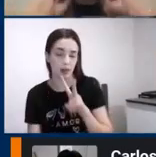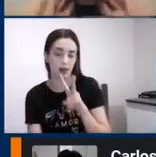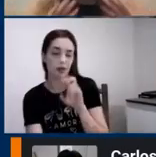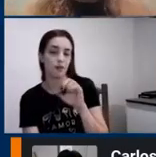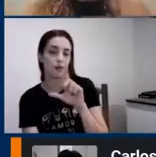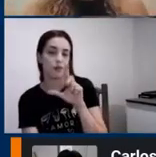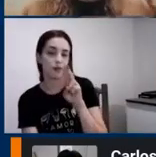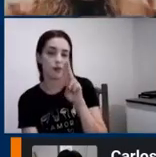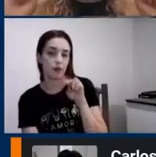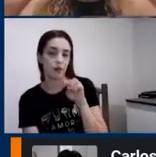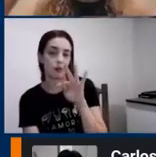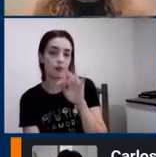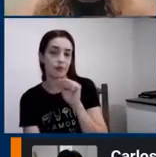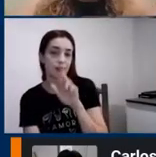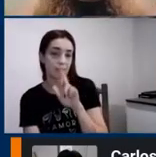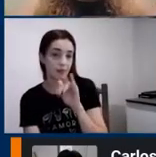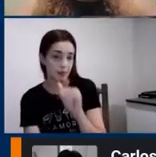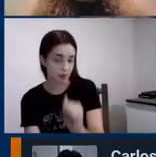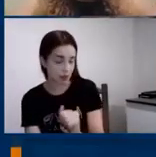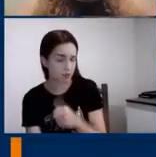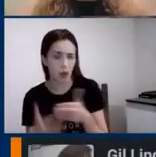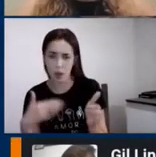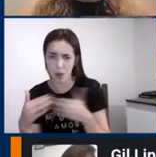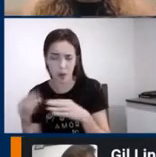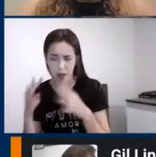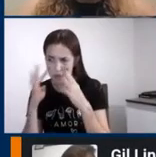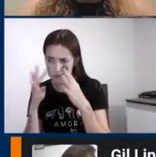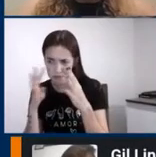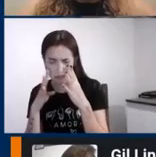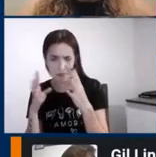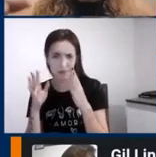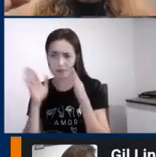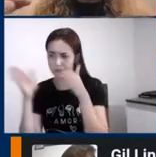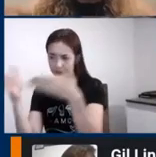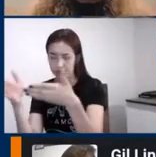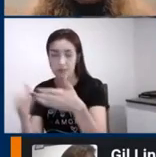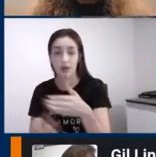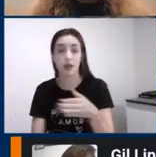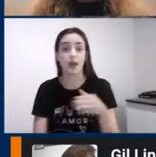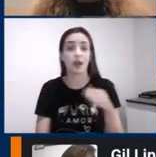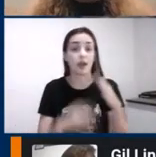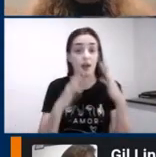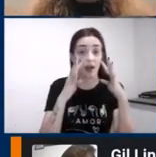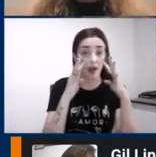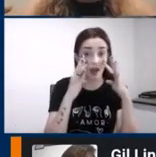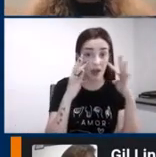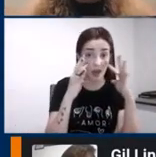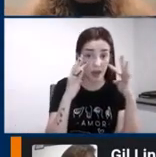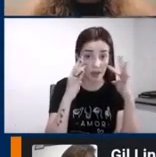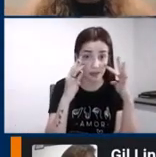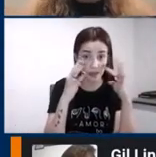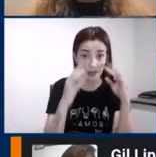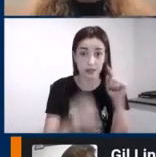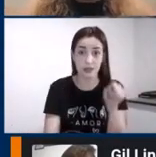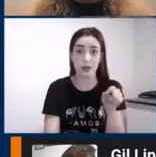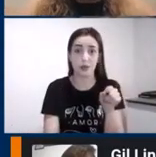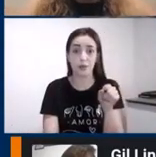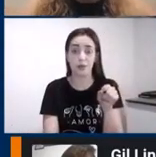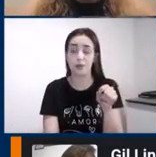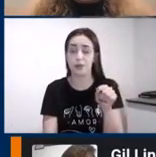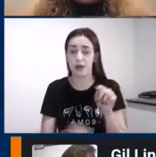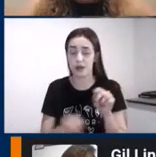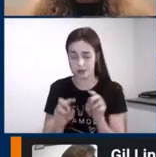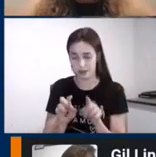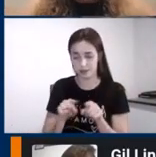memórias. Não é mais o ambiente que chama a minha atenção. Sou eu que escolho ter atenção a um